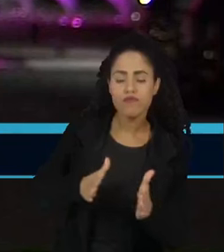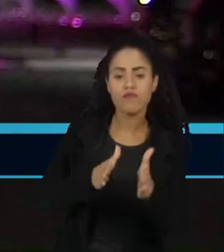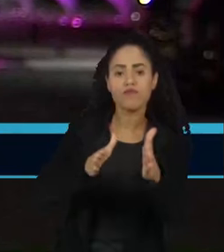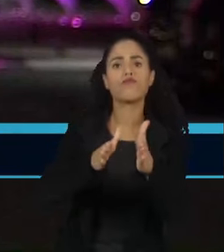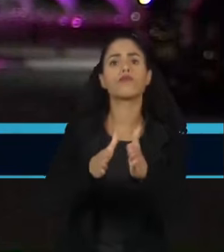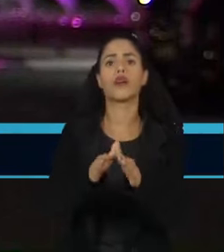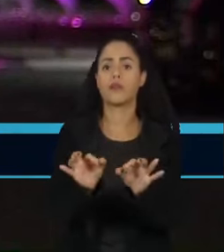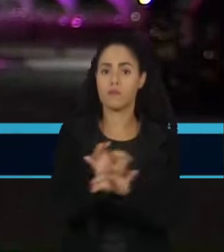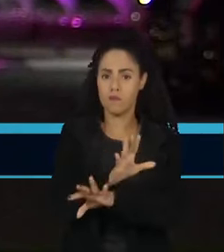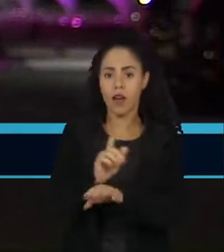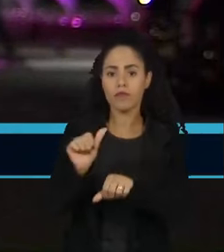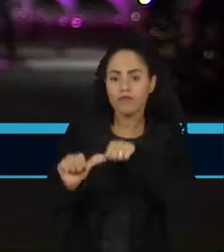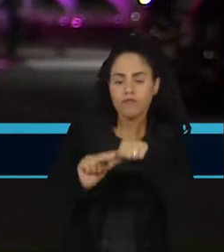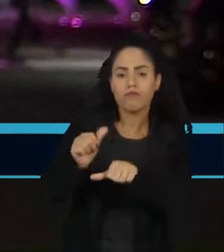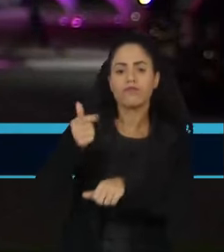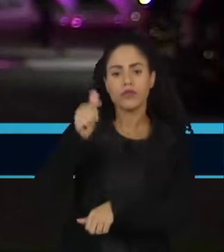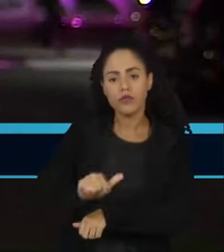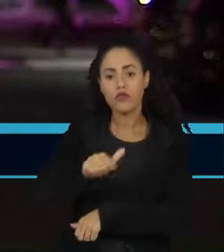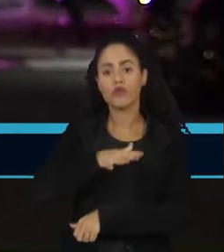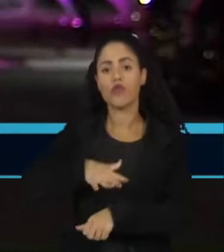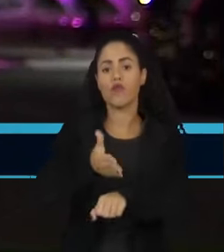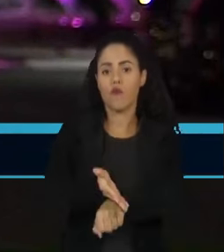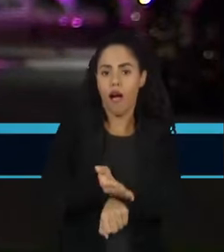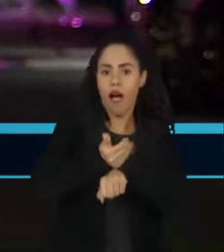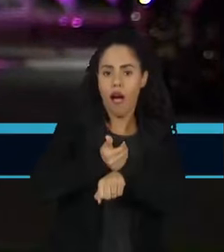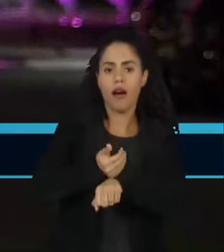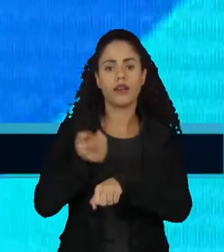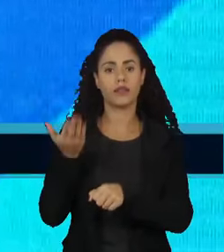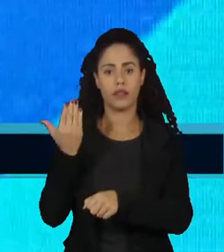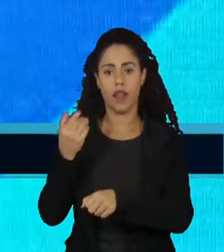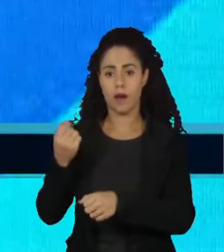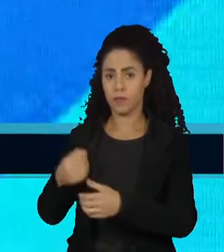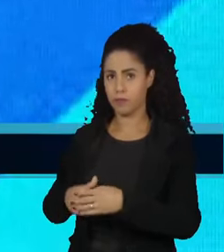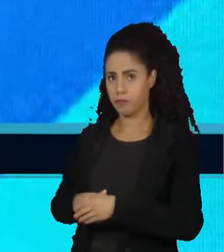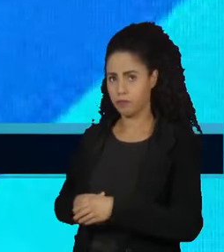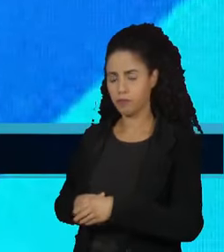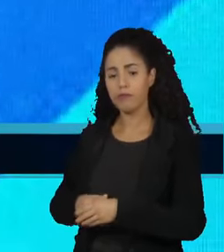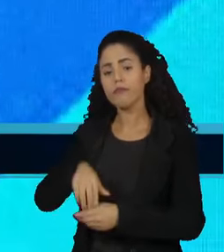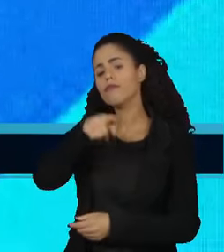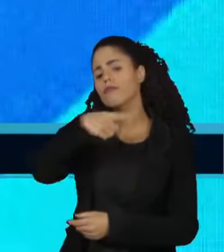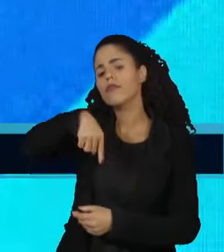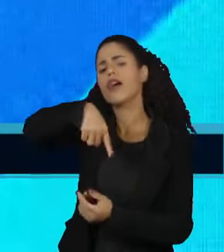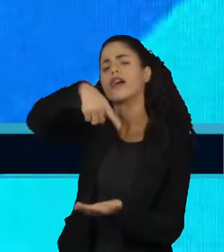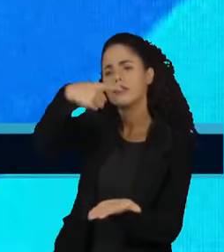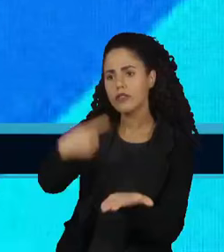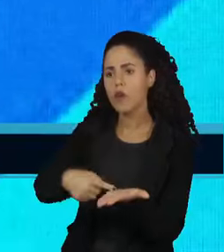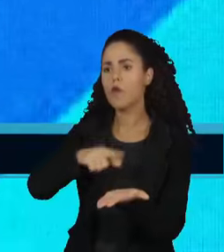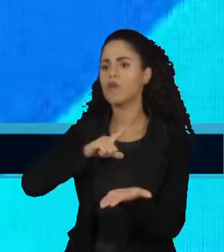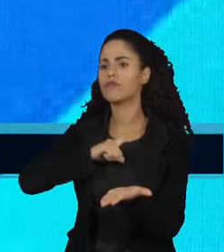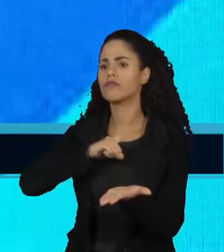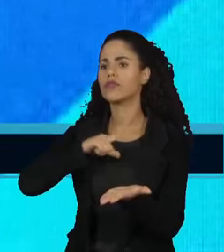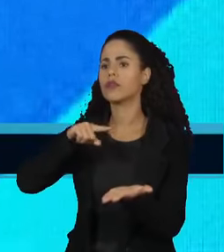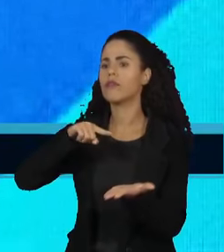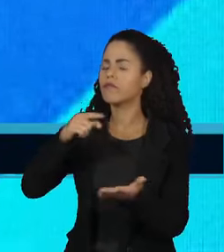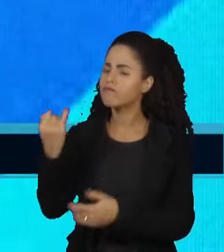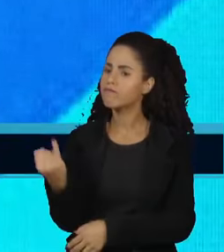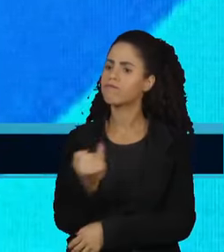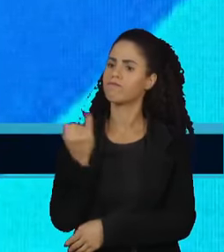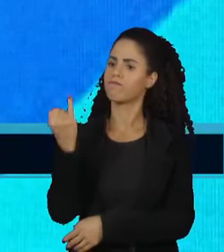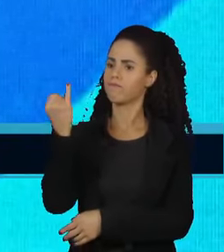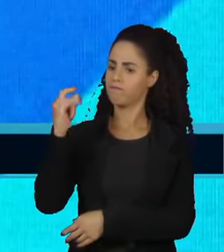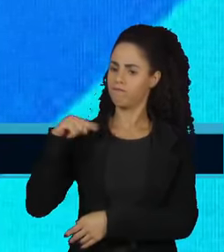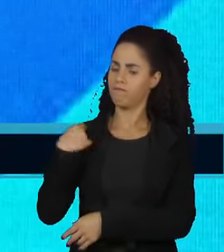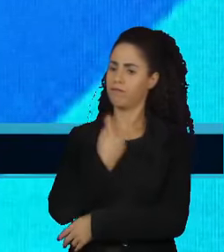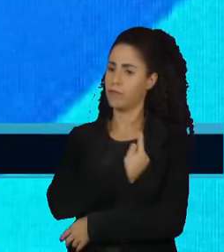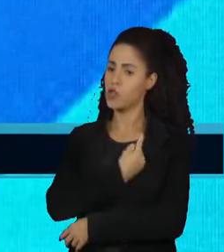completamente revitalizada antes do fim da década. Esse acordo também tem um marco muito significativo,